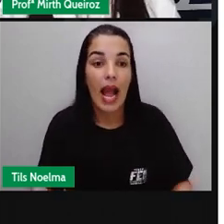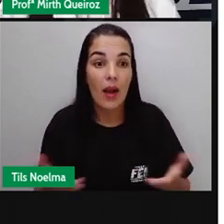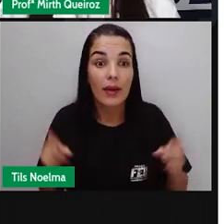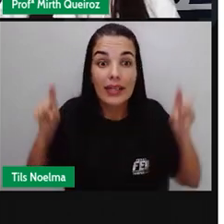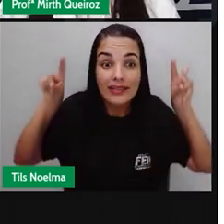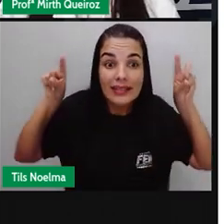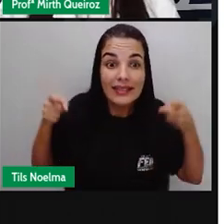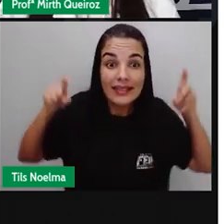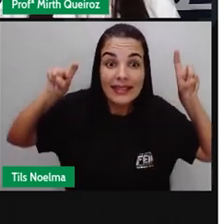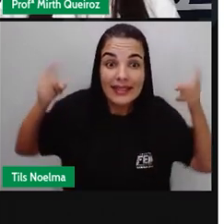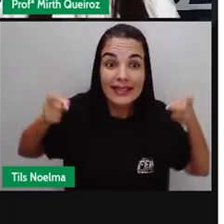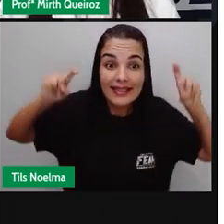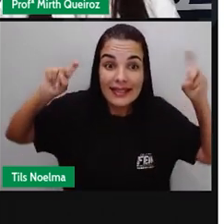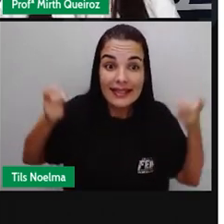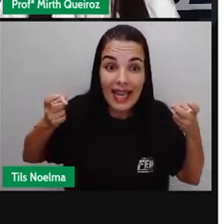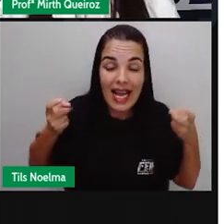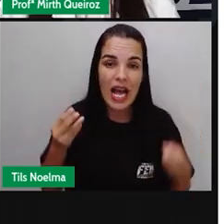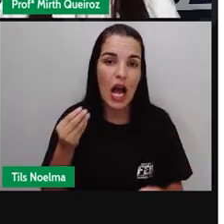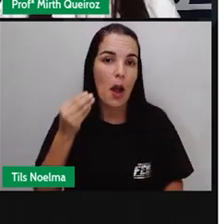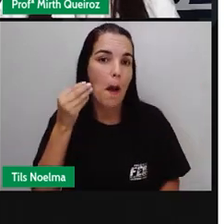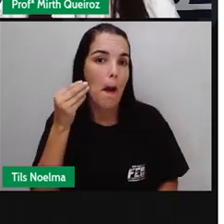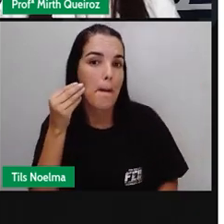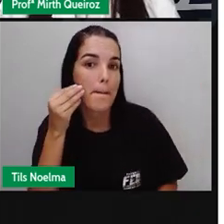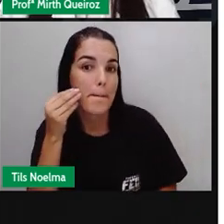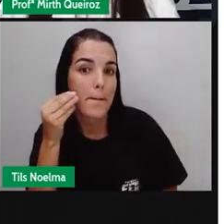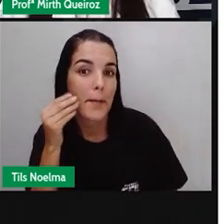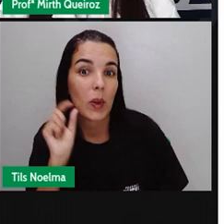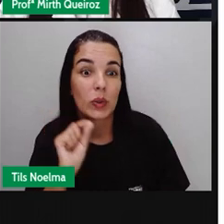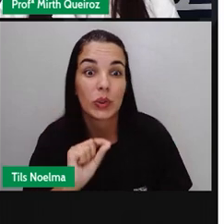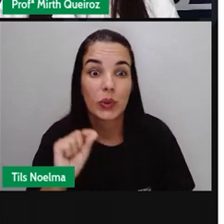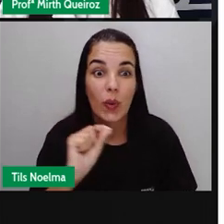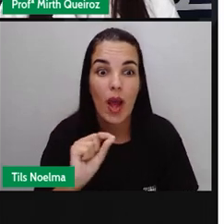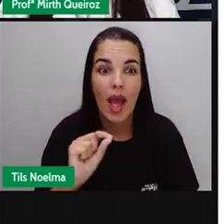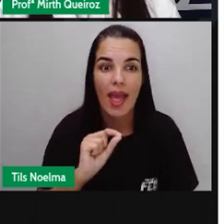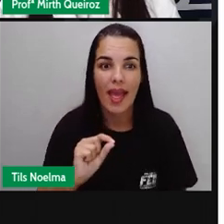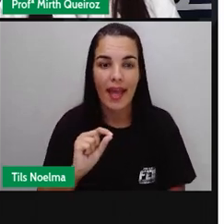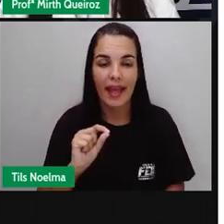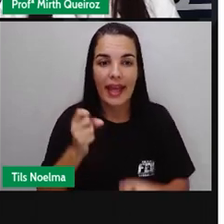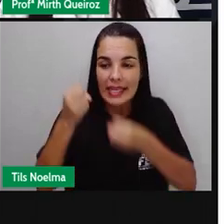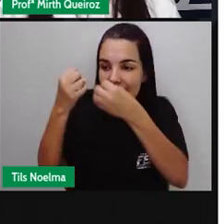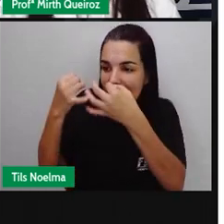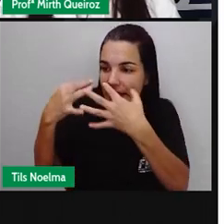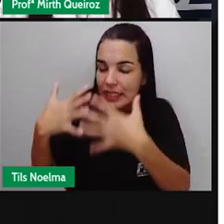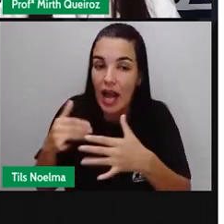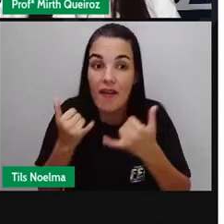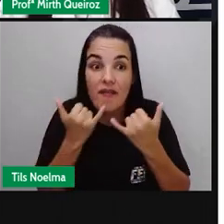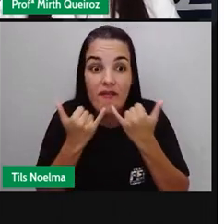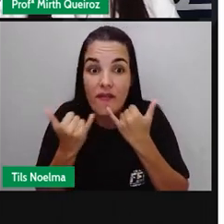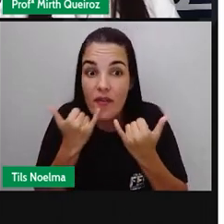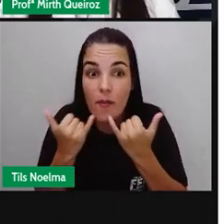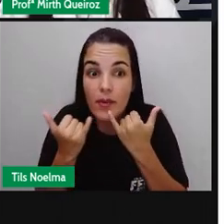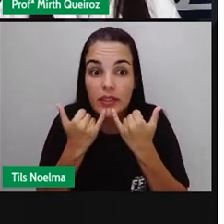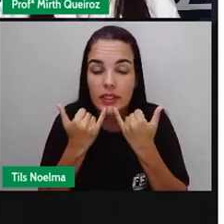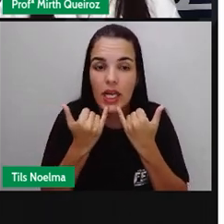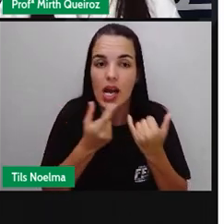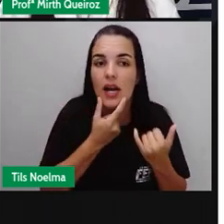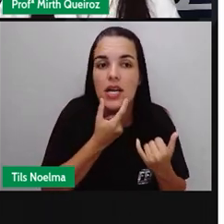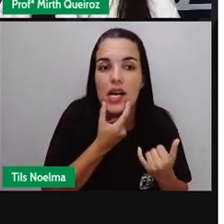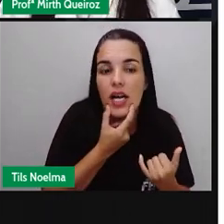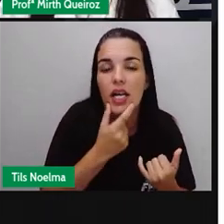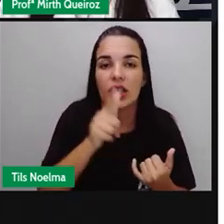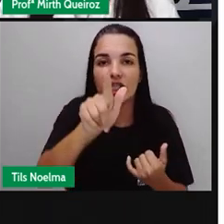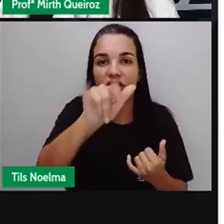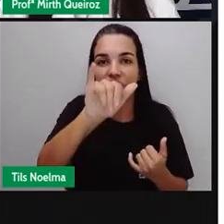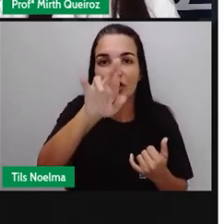As aspas, elas podem indicar citações, ênfase, estrangeirismos, gírias,